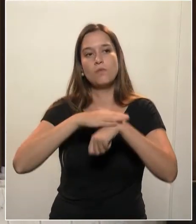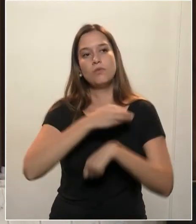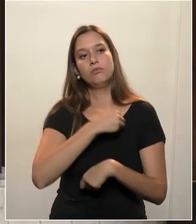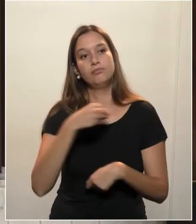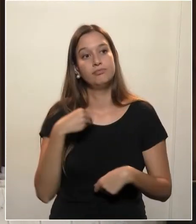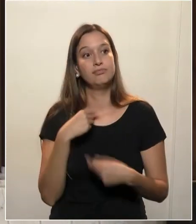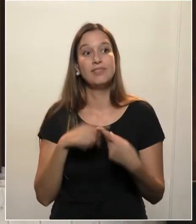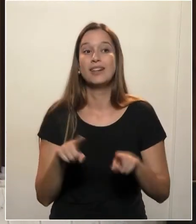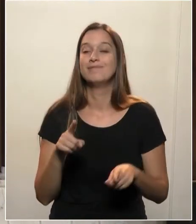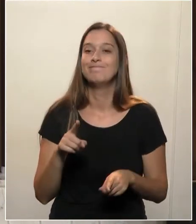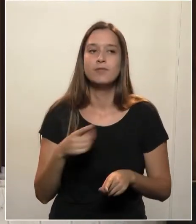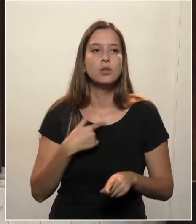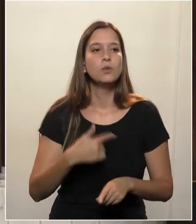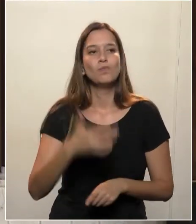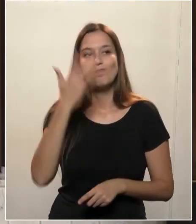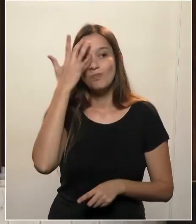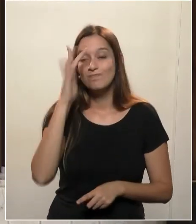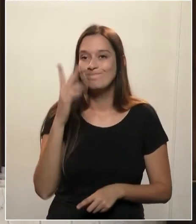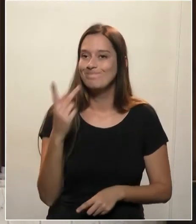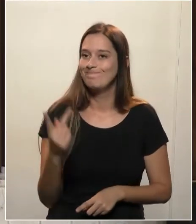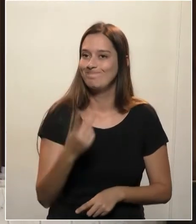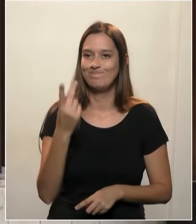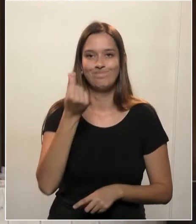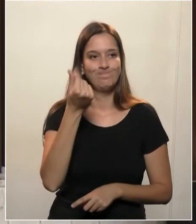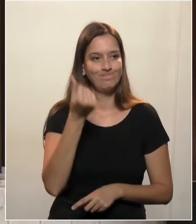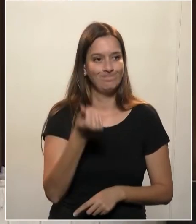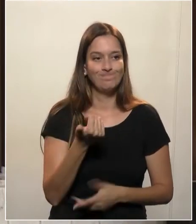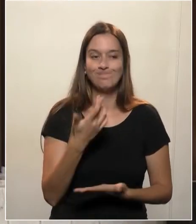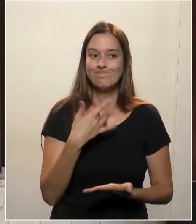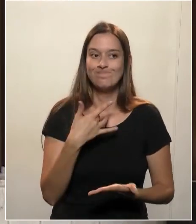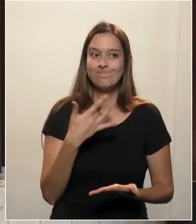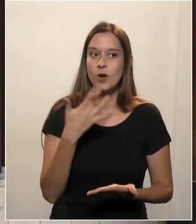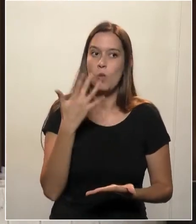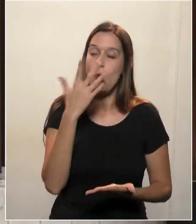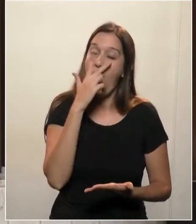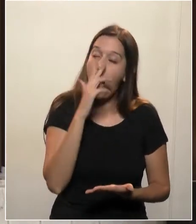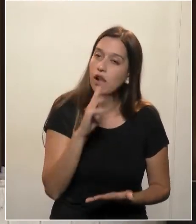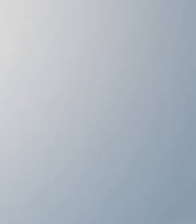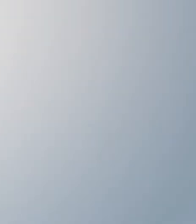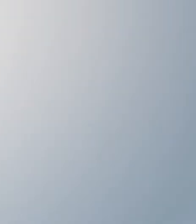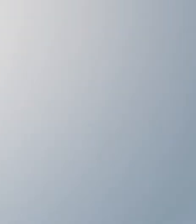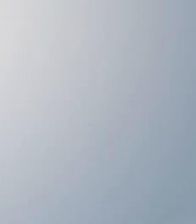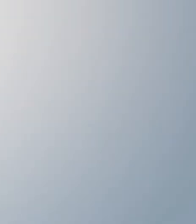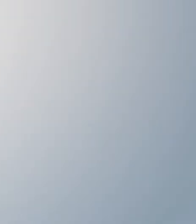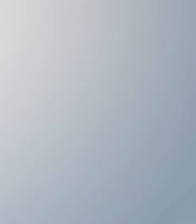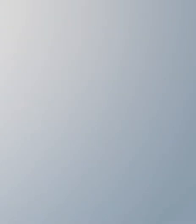o valor disso. Mas eu acho que não deve ser tão caro assim. Obrigado, senhor presidente. Era isso.